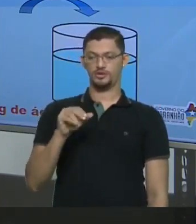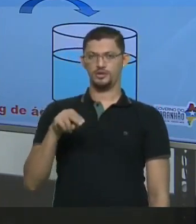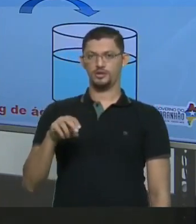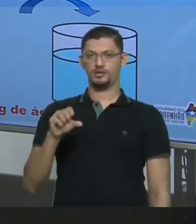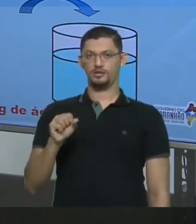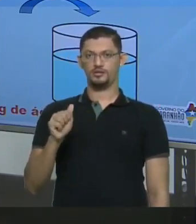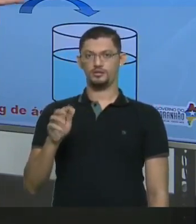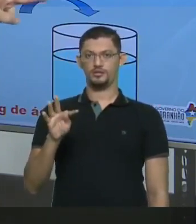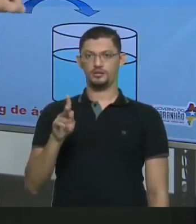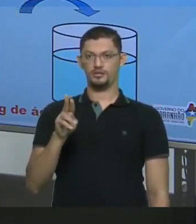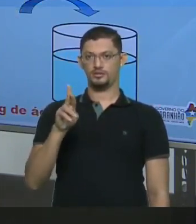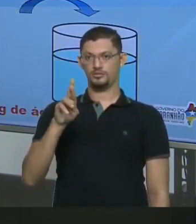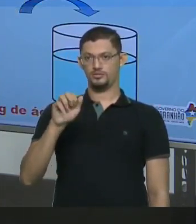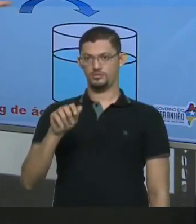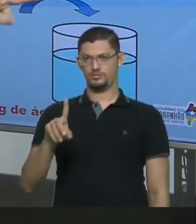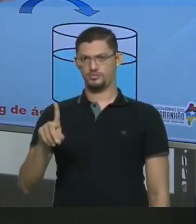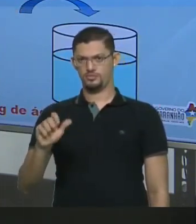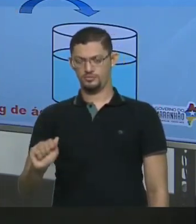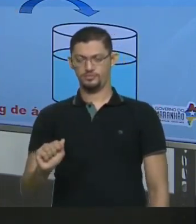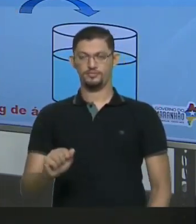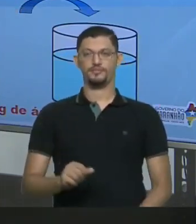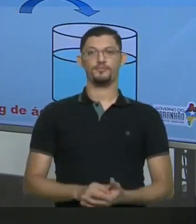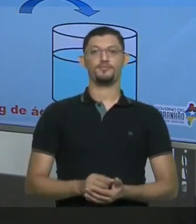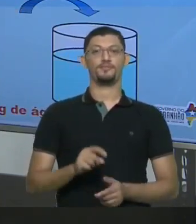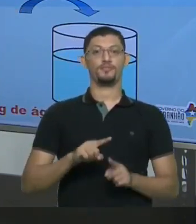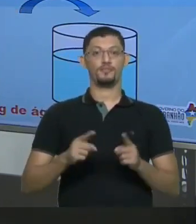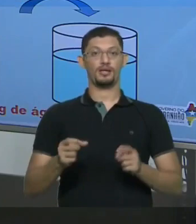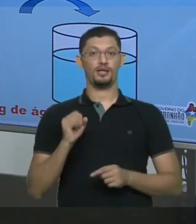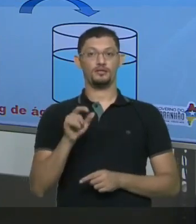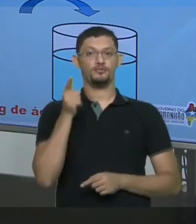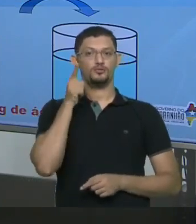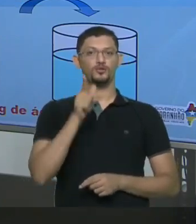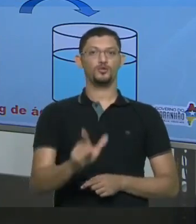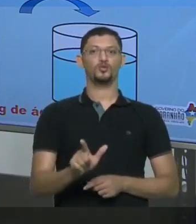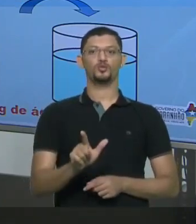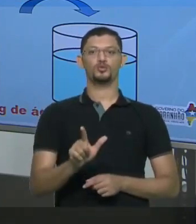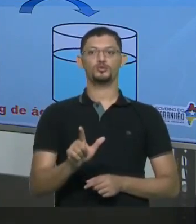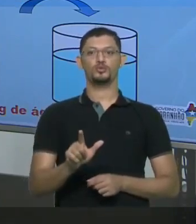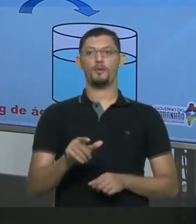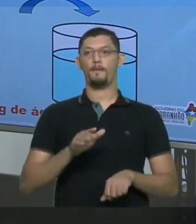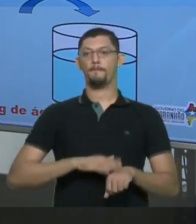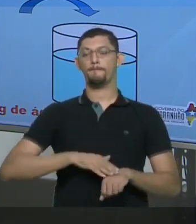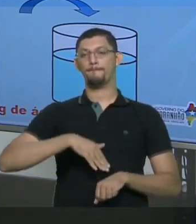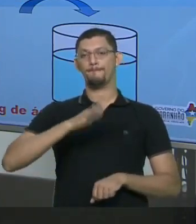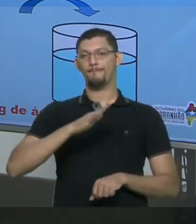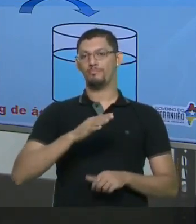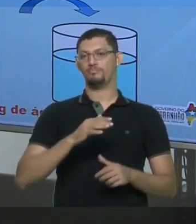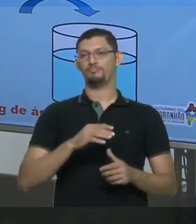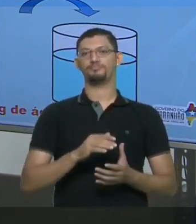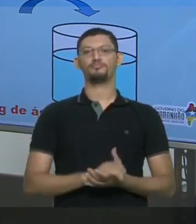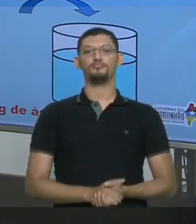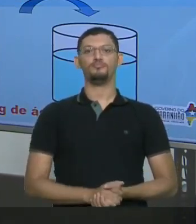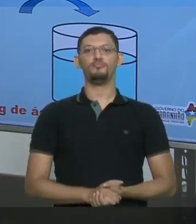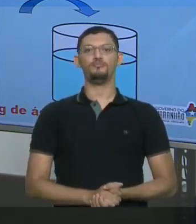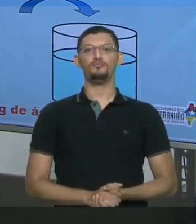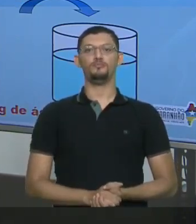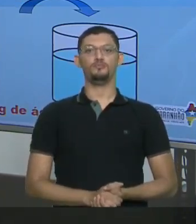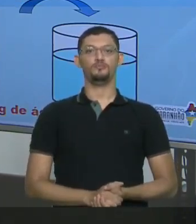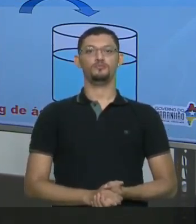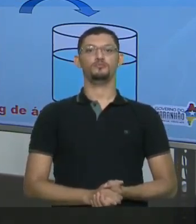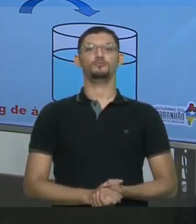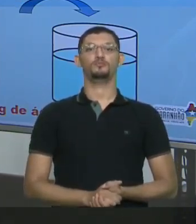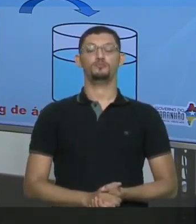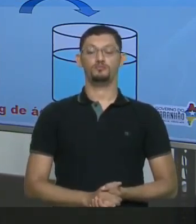E eu dissolver 380 gramas De sal de cozinha Eu consigo colocar Exatamente A massa Ok?